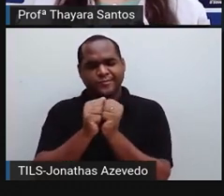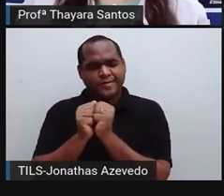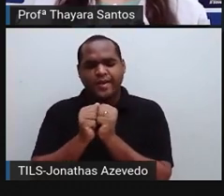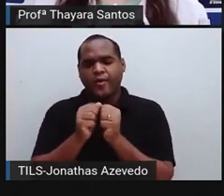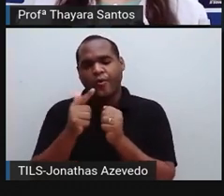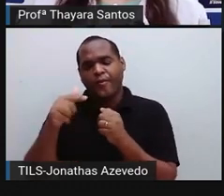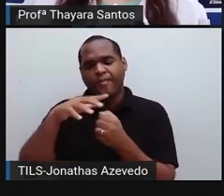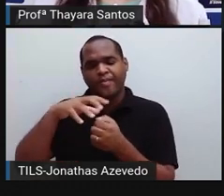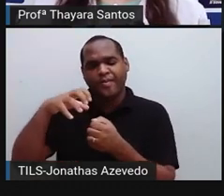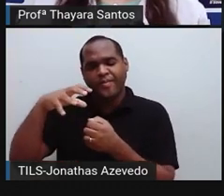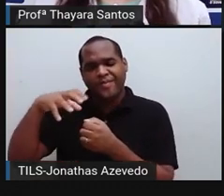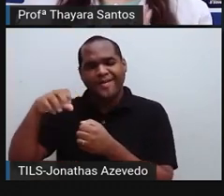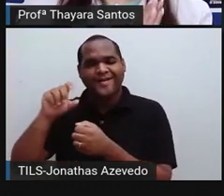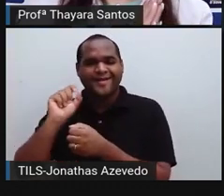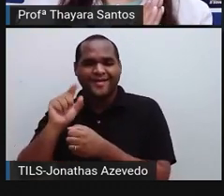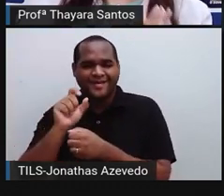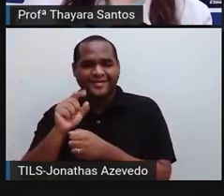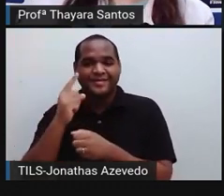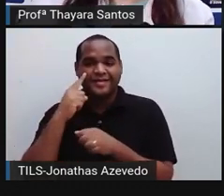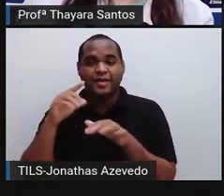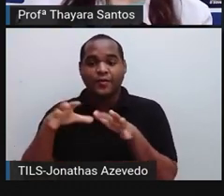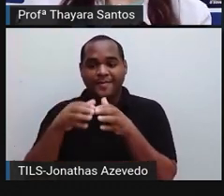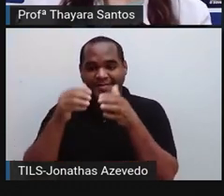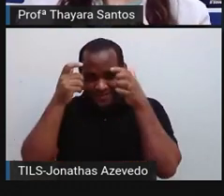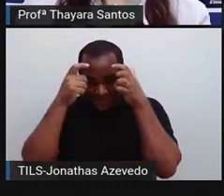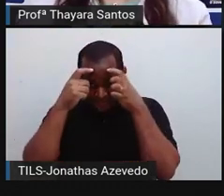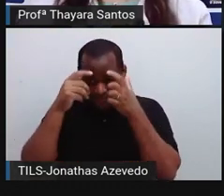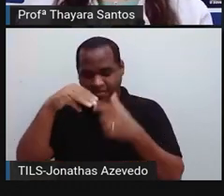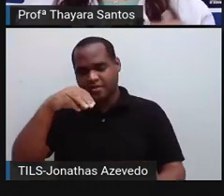no reino que a gente chama de monera.